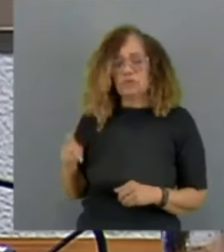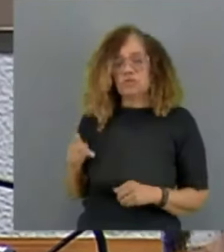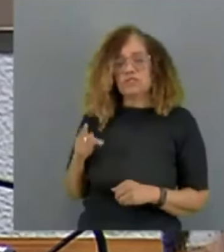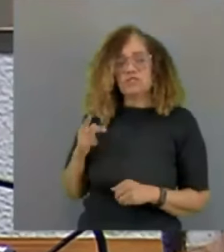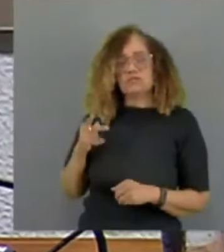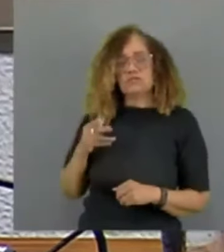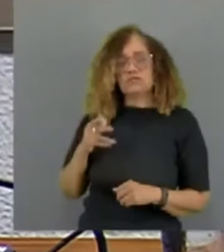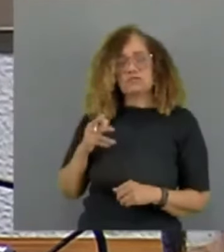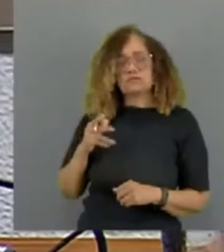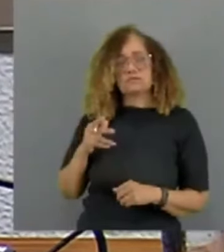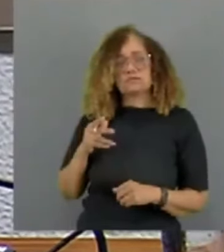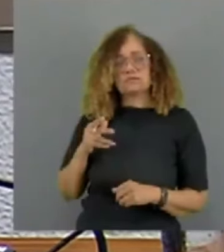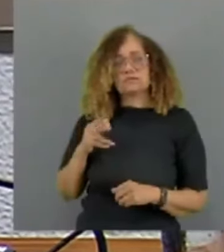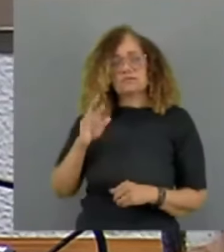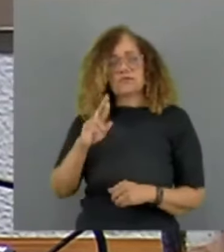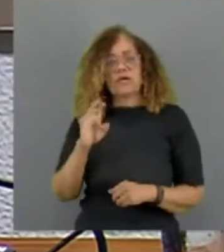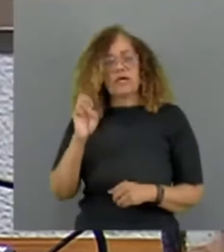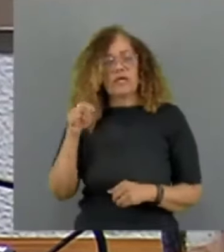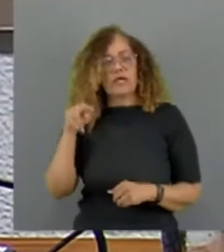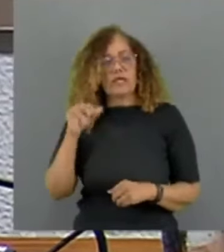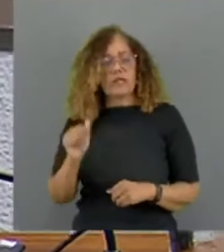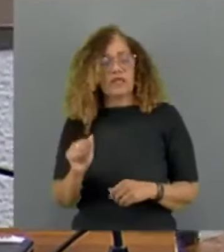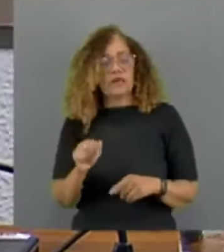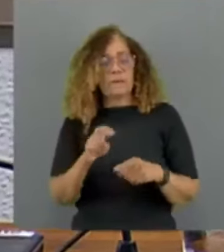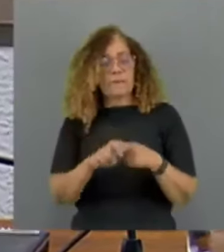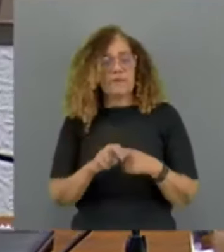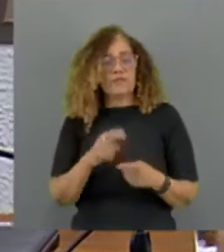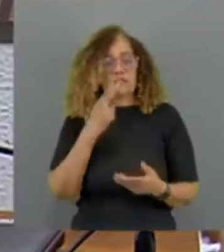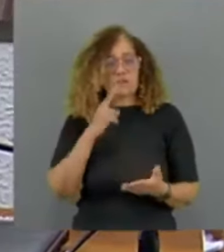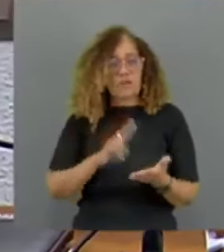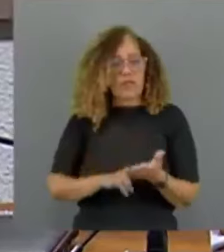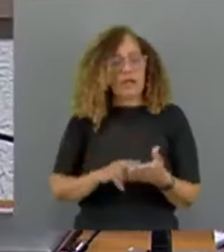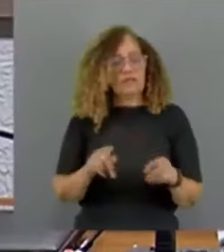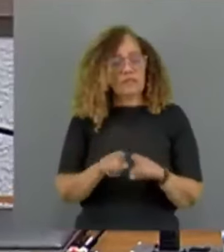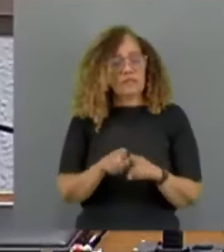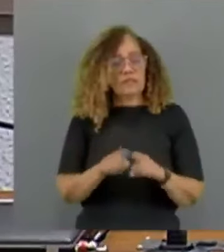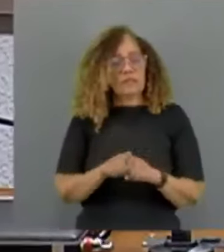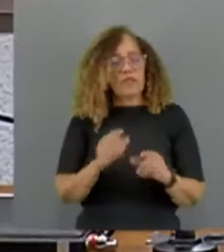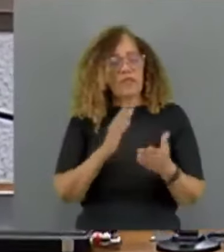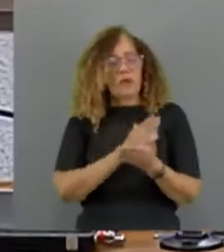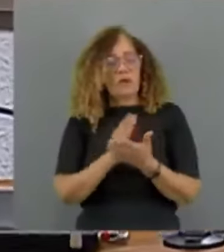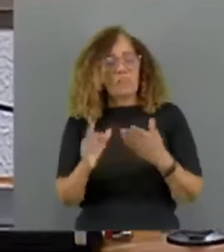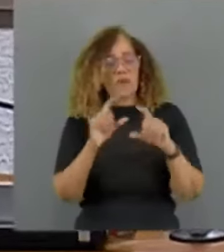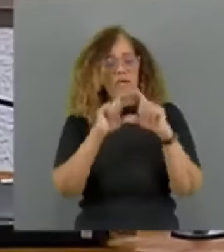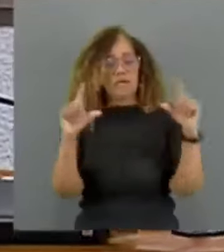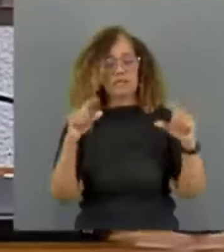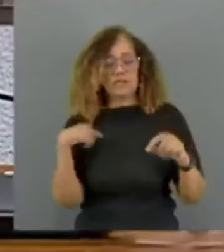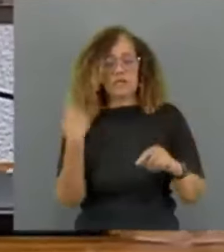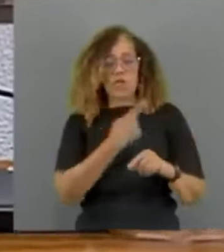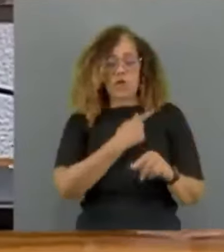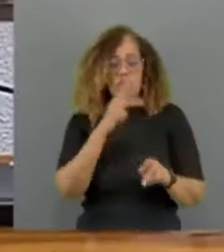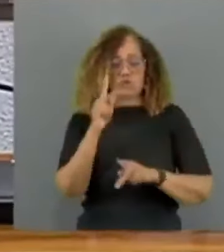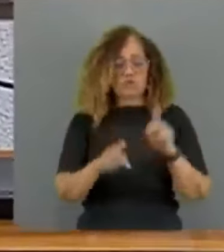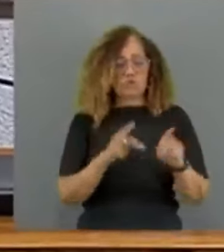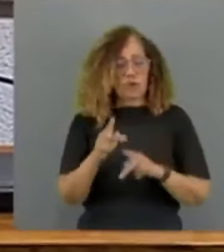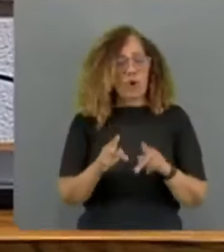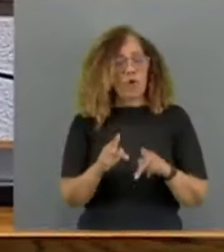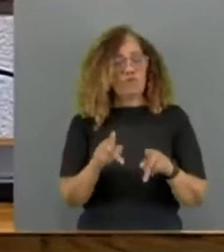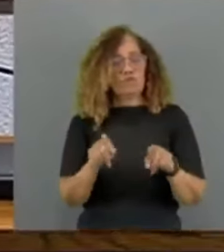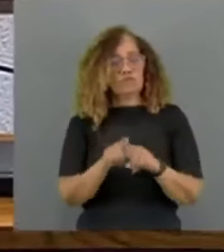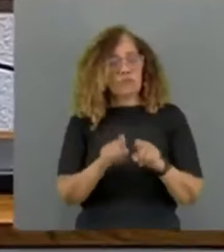não é por acaso que o preâmbulo da Carta das Nações Unidas começa com a seguinte frase Nós, os povos das Nações Unidas,